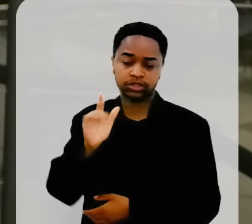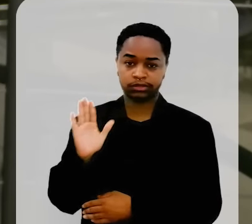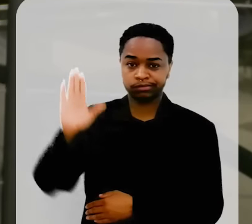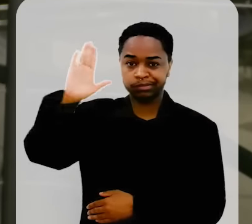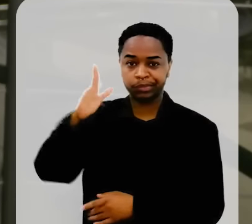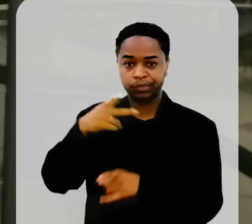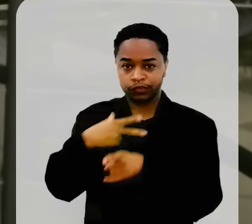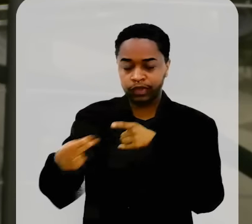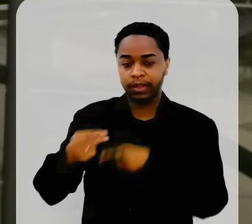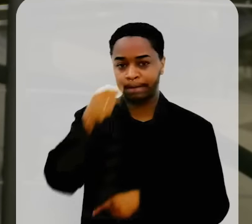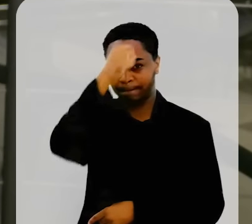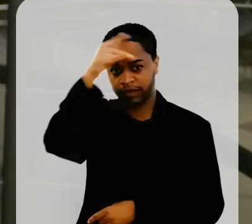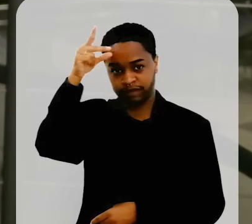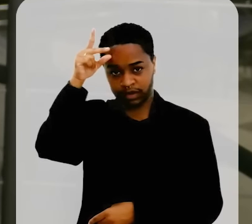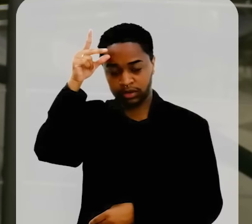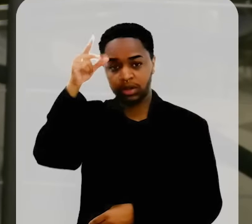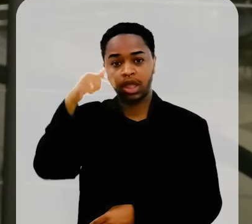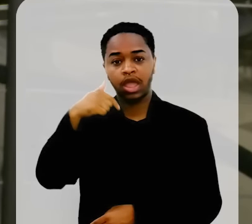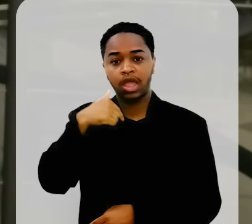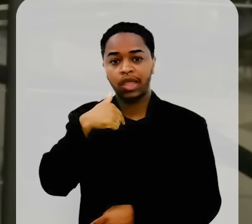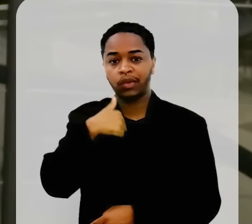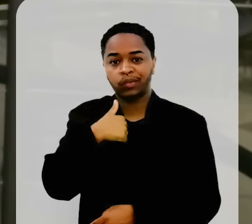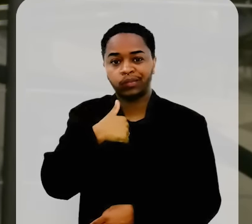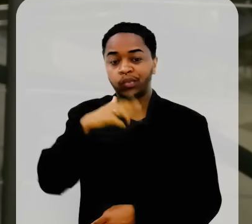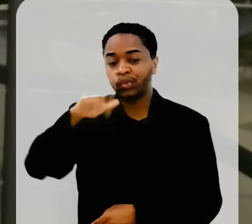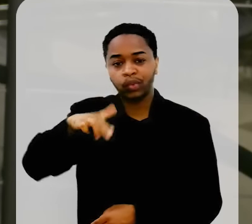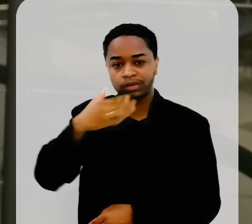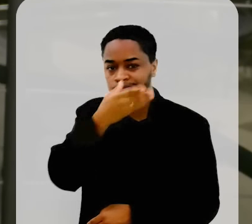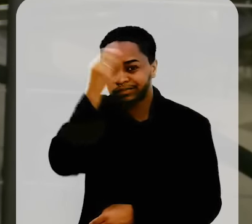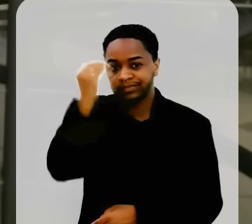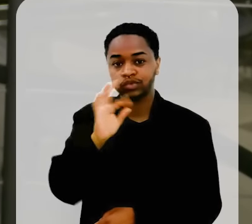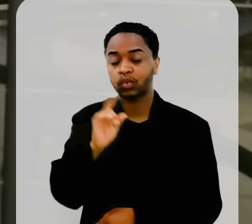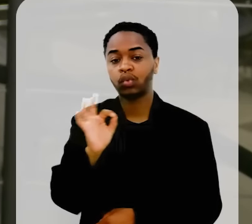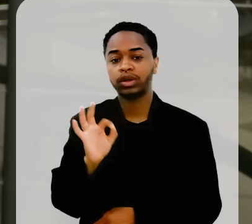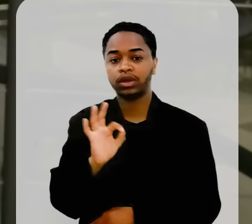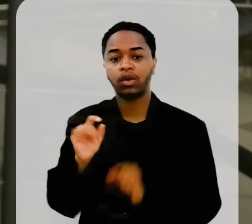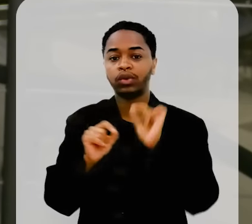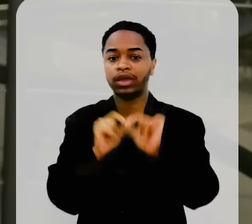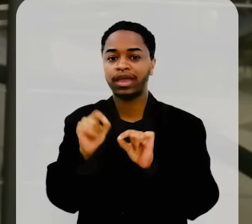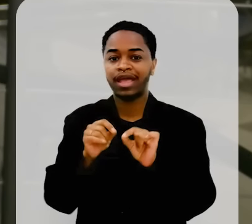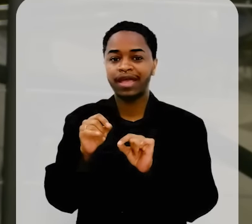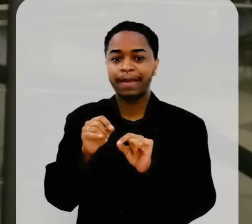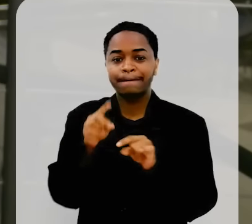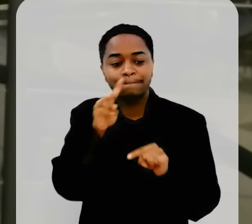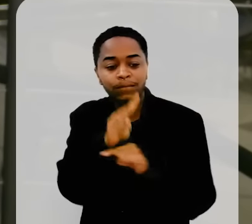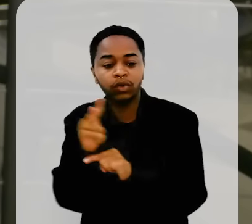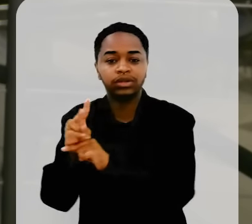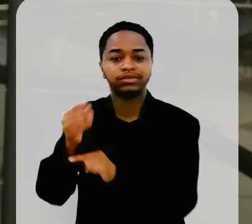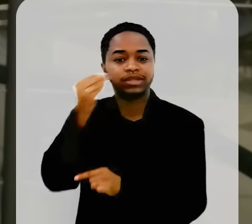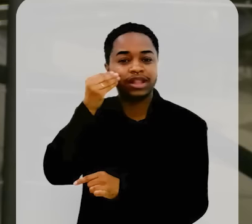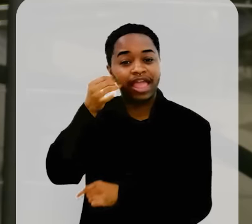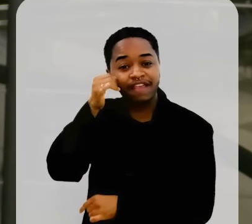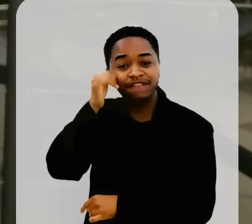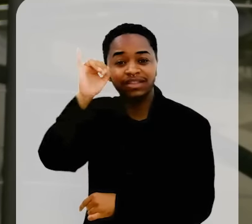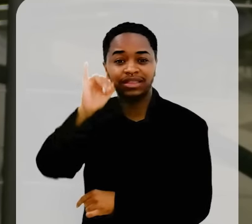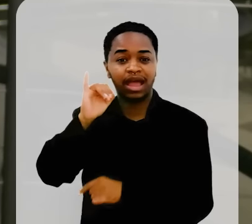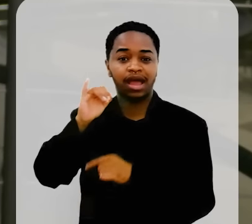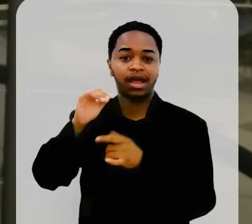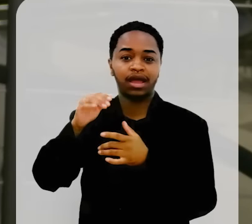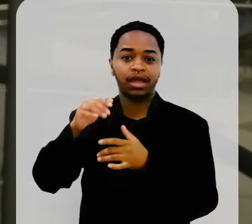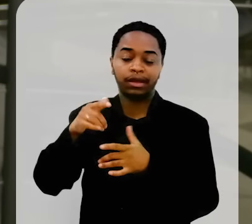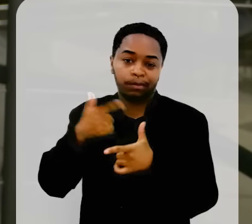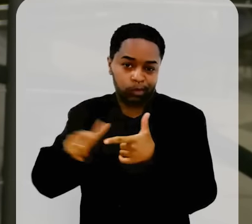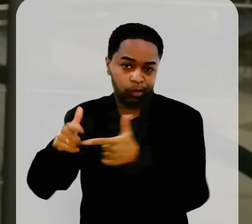me for permitido, uma das coisas que eu nunca vou deixar de fazer é a prevenção no período chuvoso. É